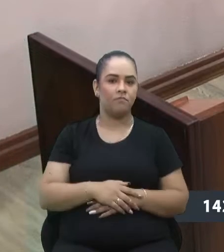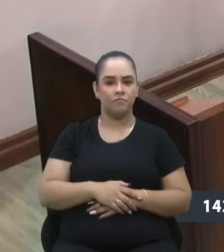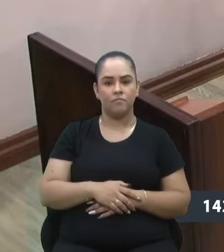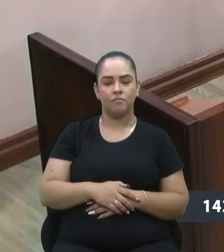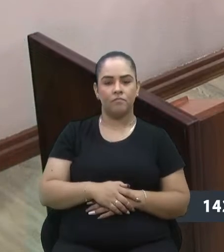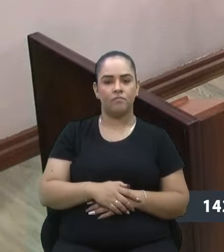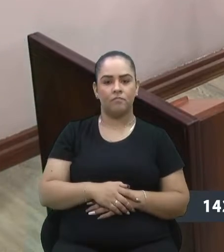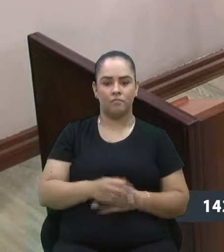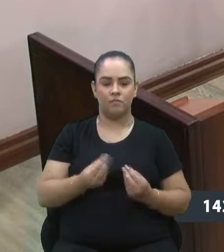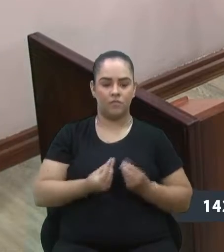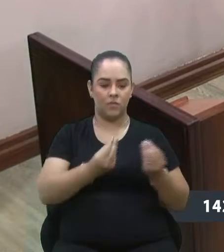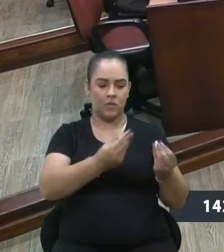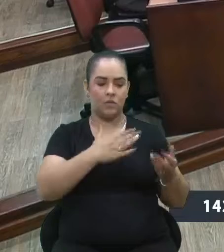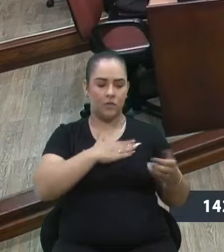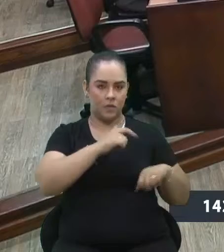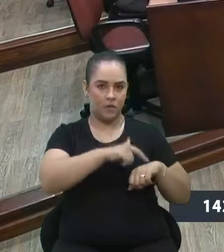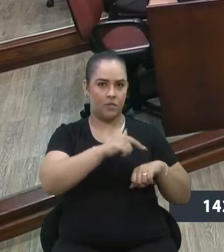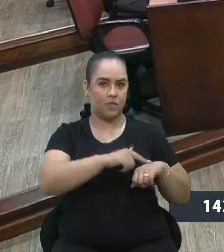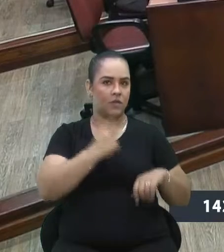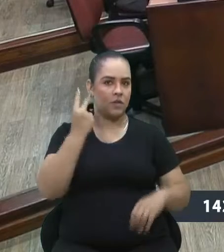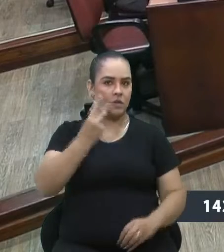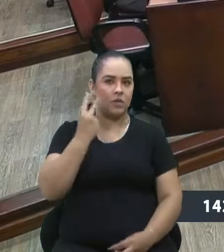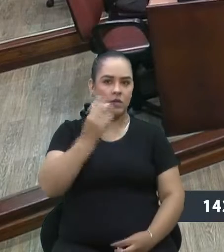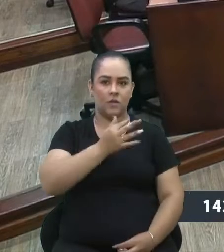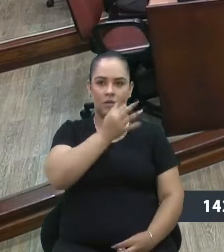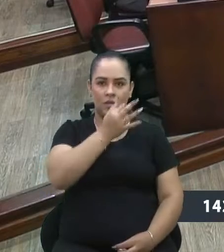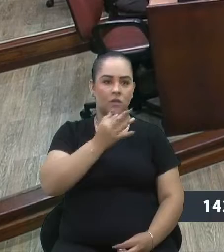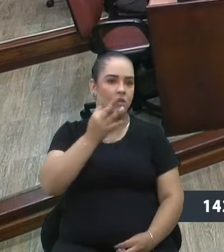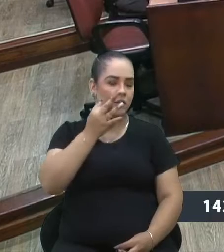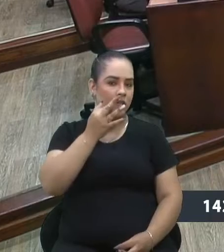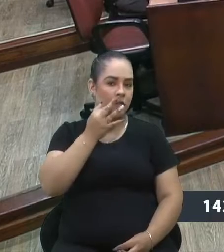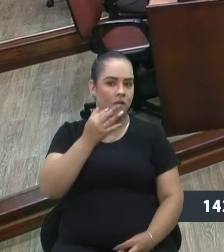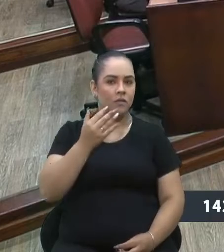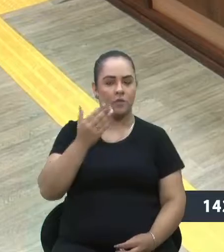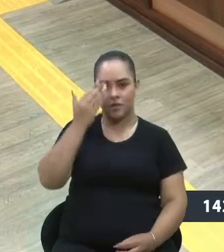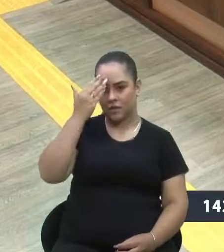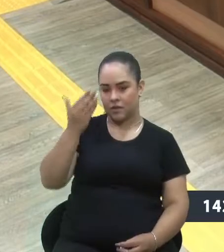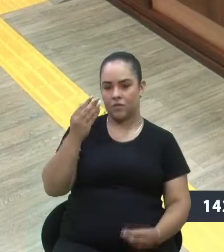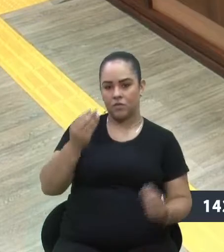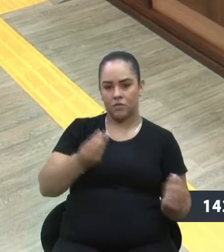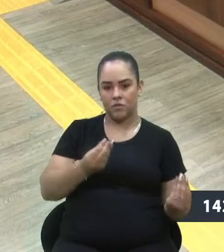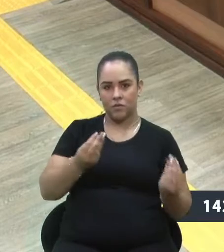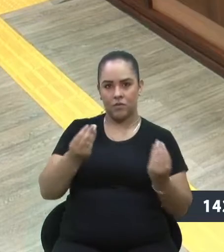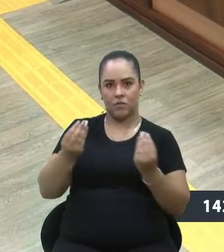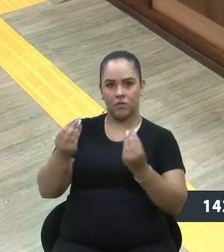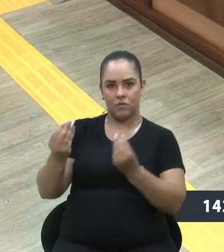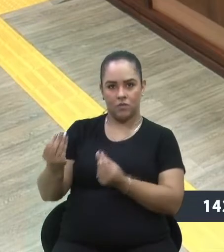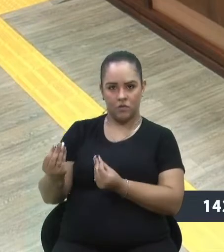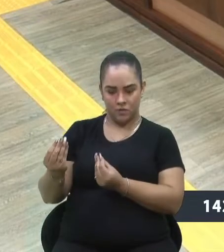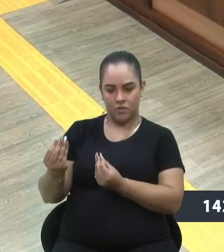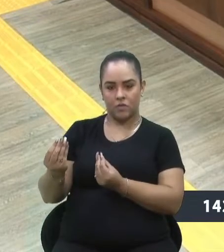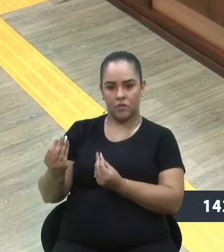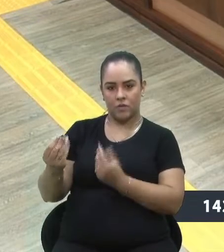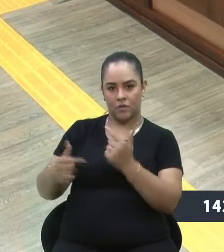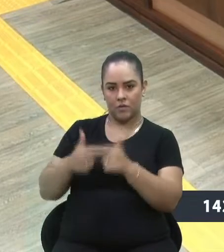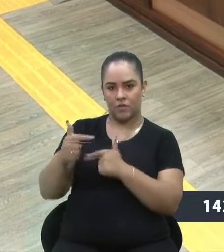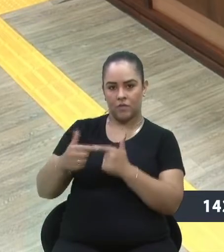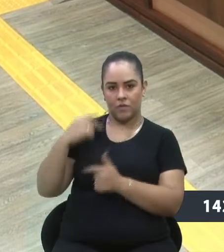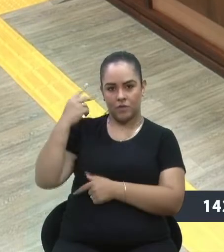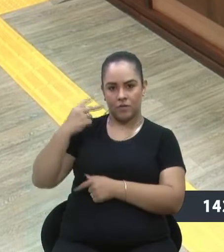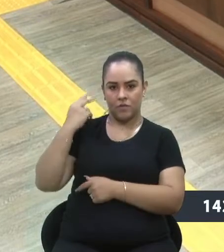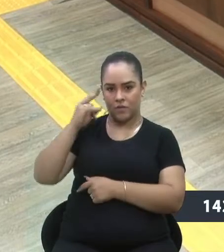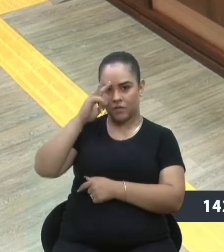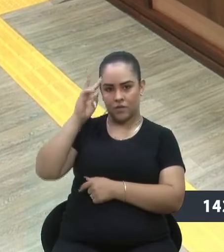Cedo o meu espaço, vereadora Tati. Muito obrigada. Momento em que eu conduzo os trabalhos ao vereador